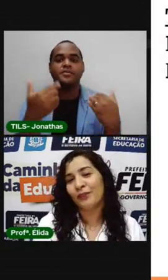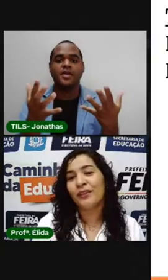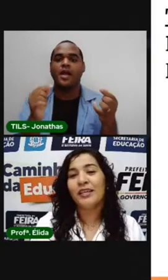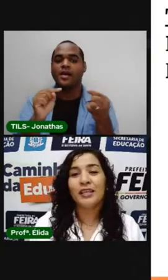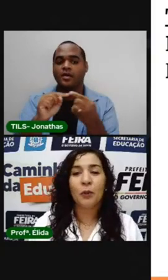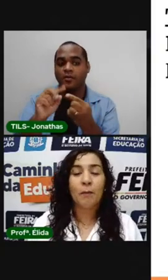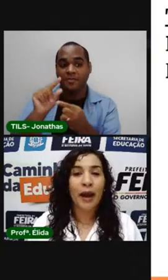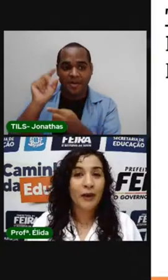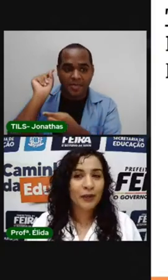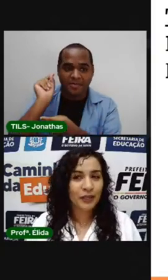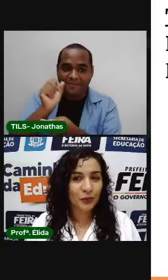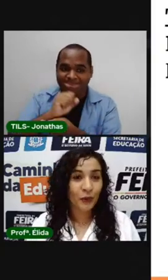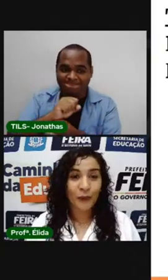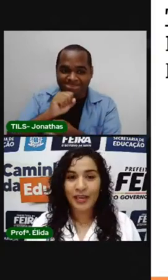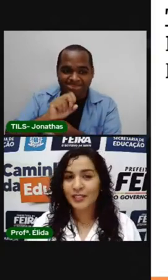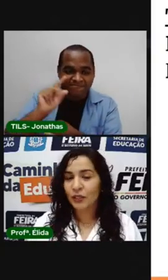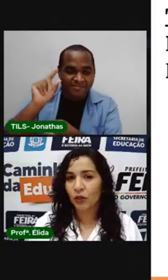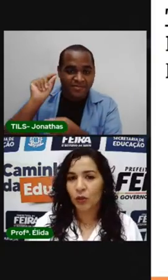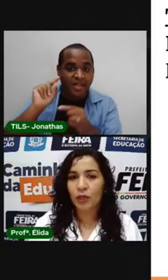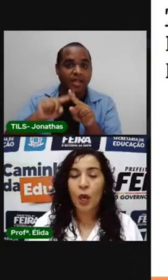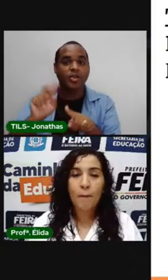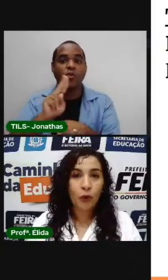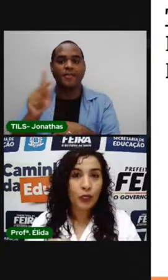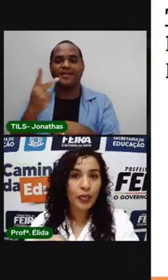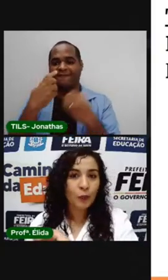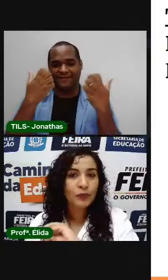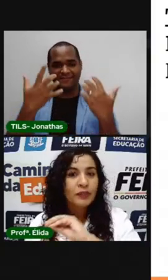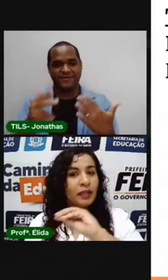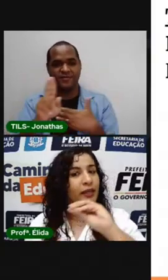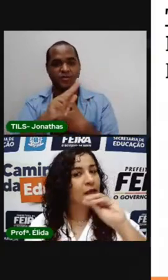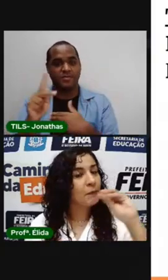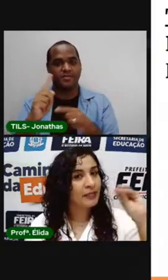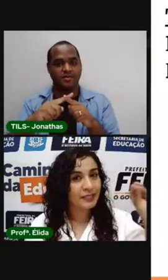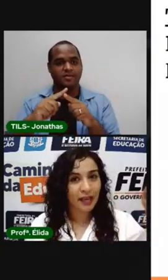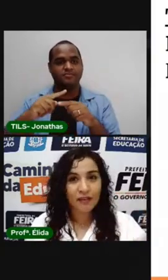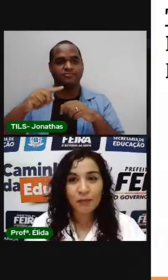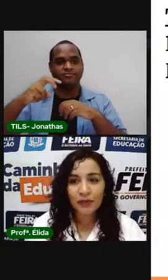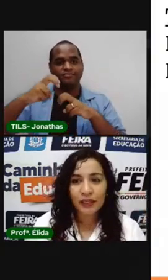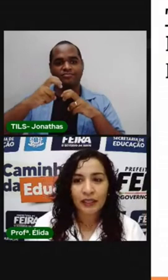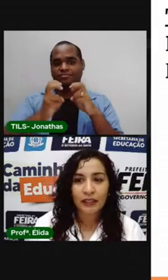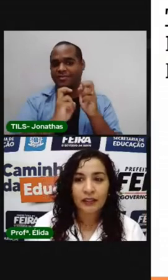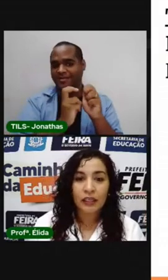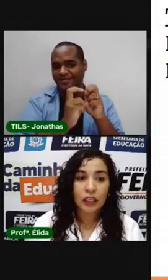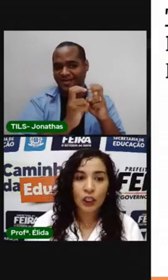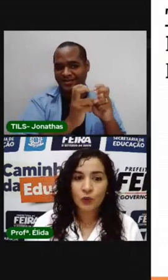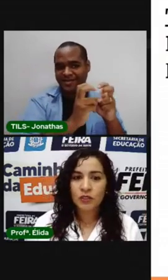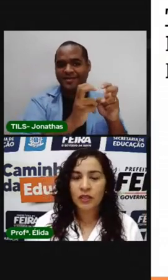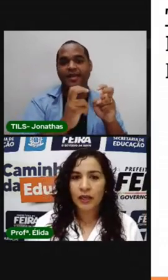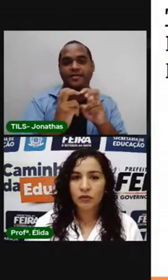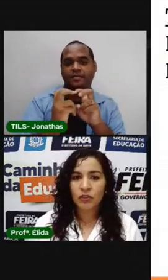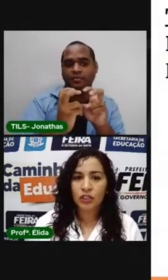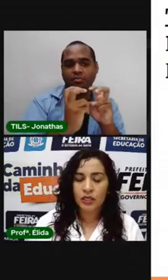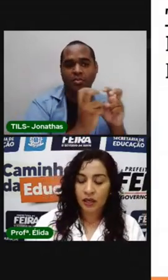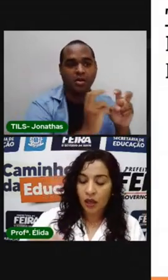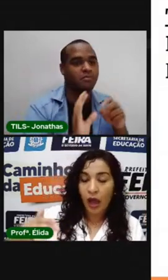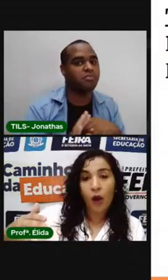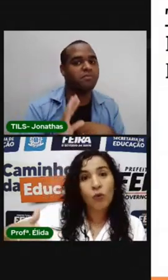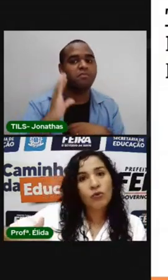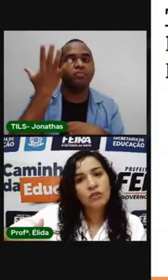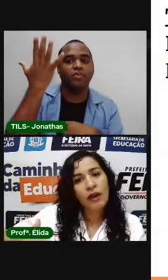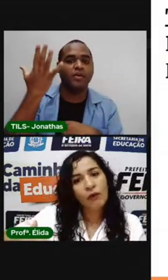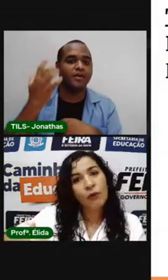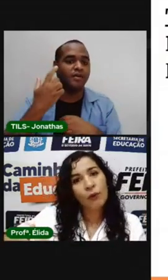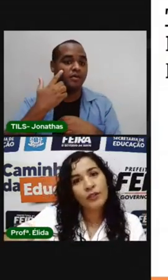contam que o bairro ganhou esse nome porque no trem que passava por ali, em um certo dia,